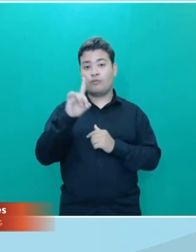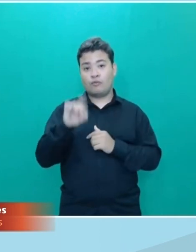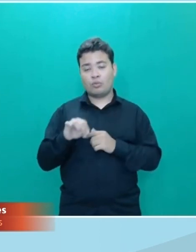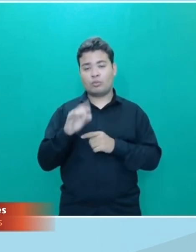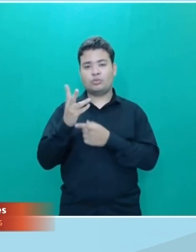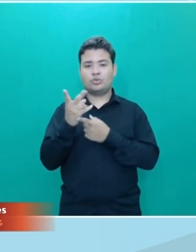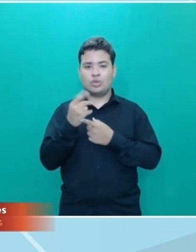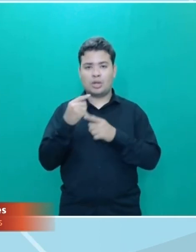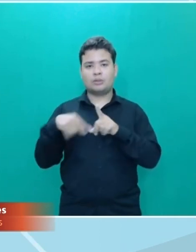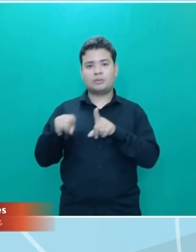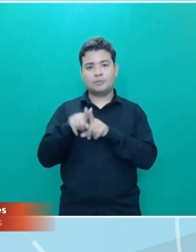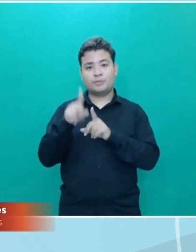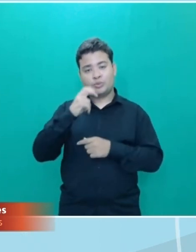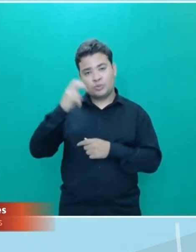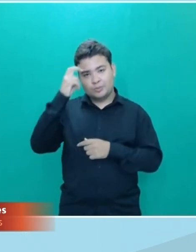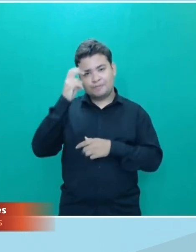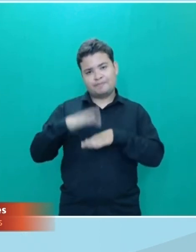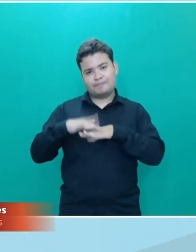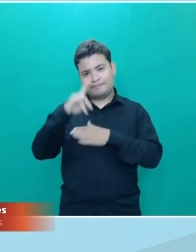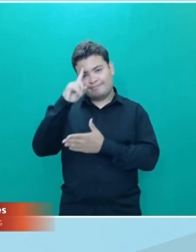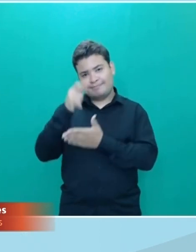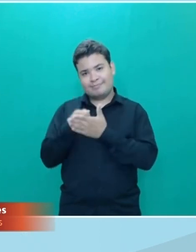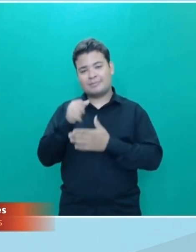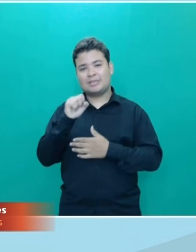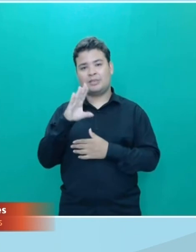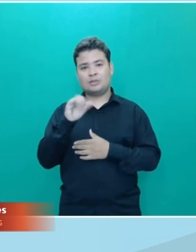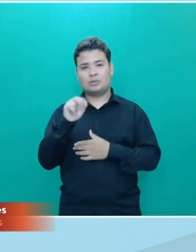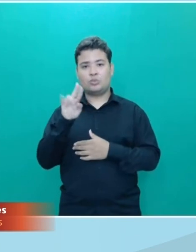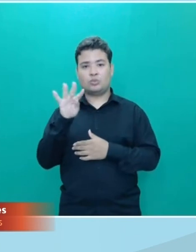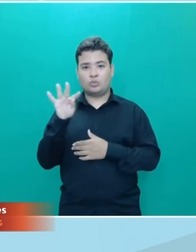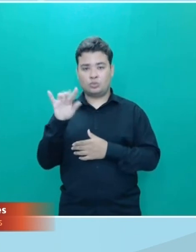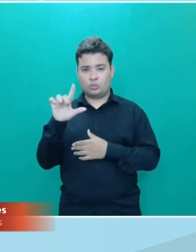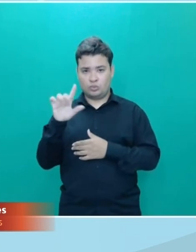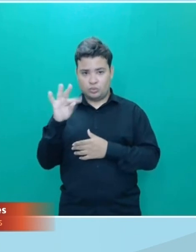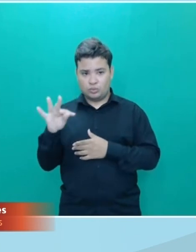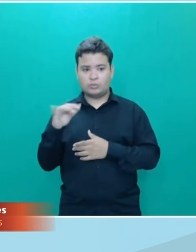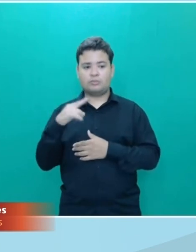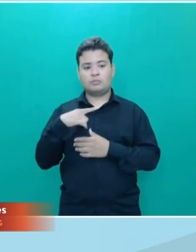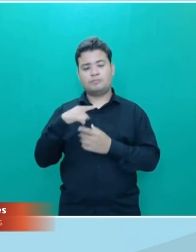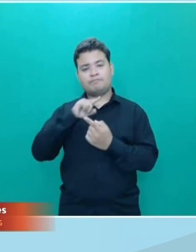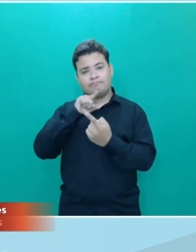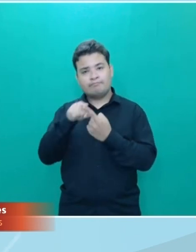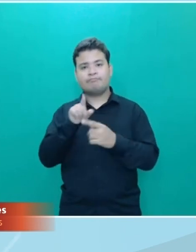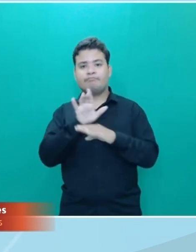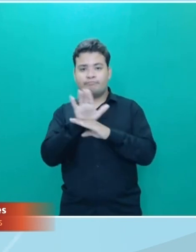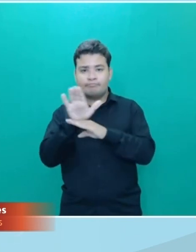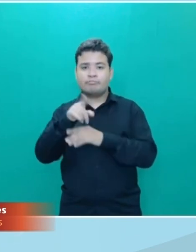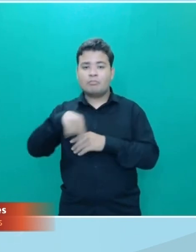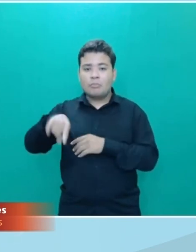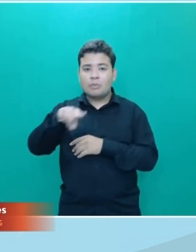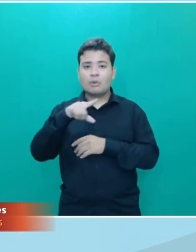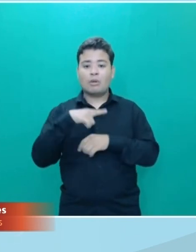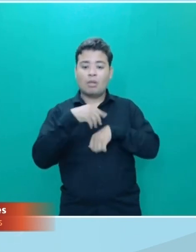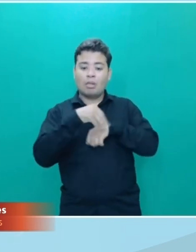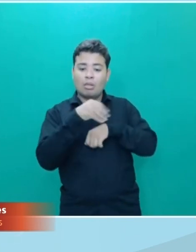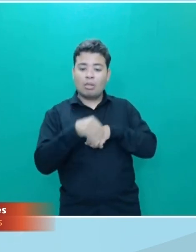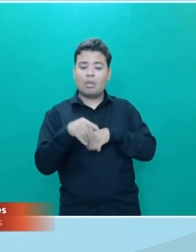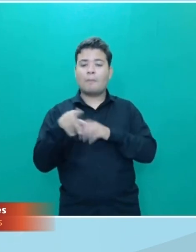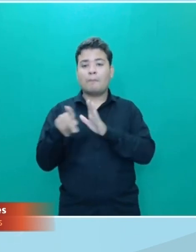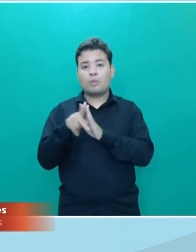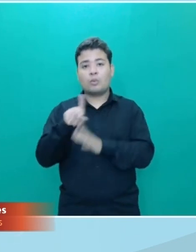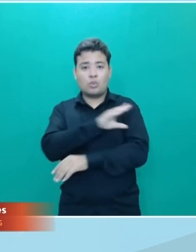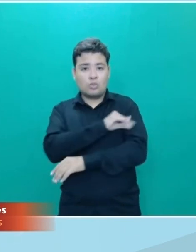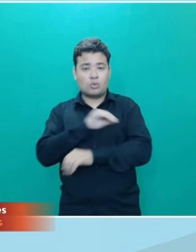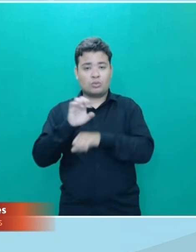Essa decisão da Secult foi tomada para atender aos apontamentos realizados pelo Conselho Estadual de Cultura e